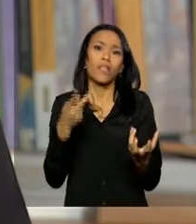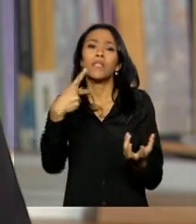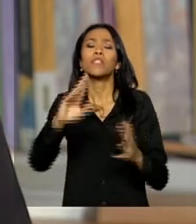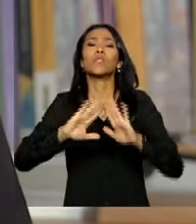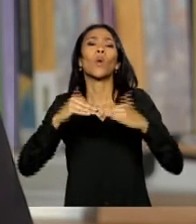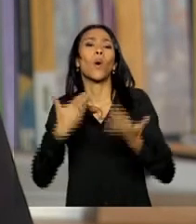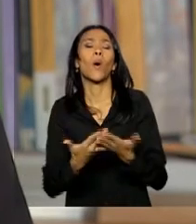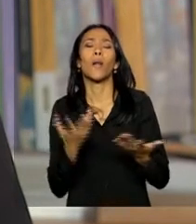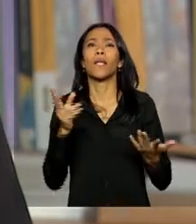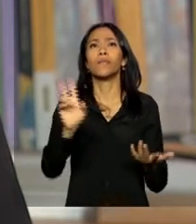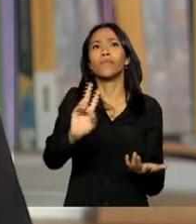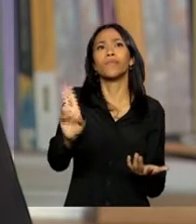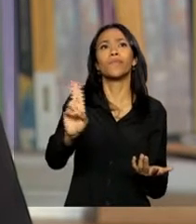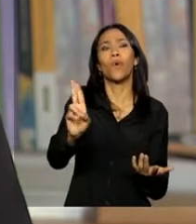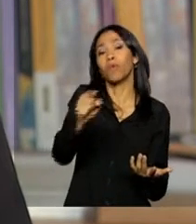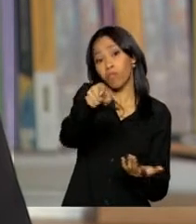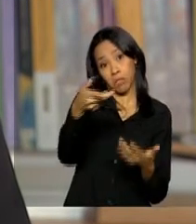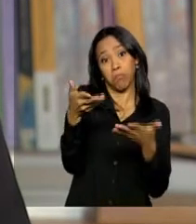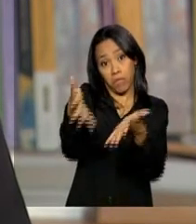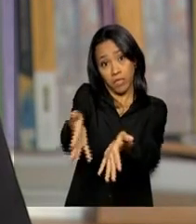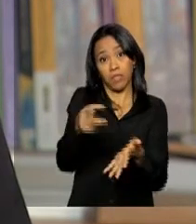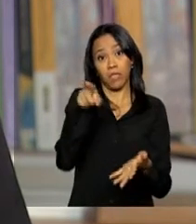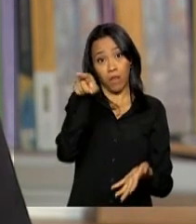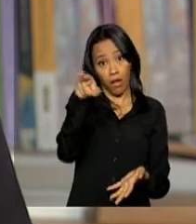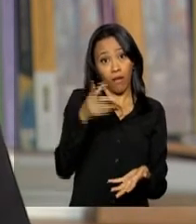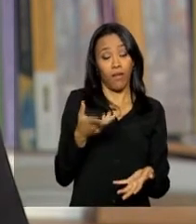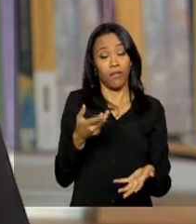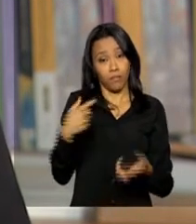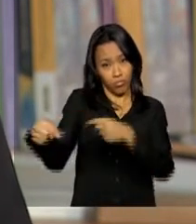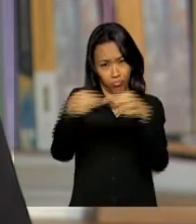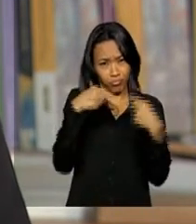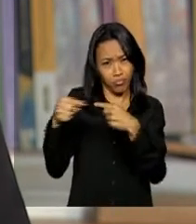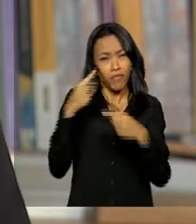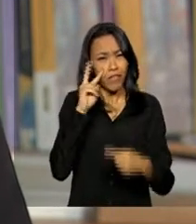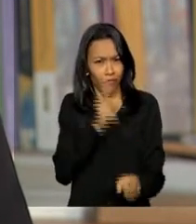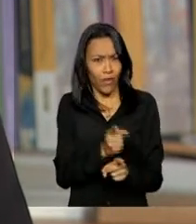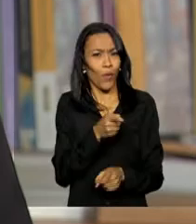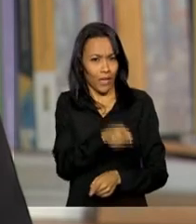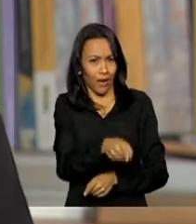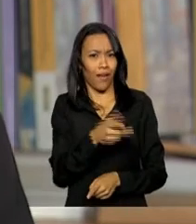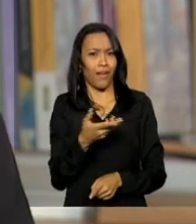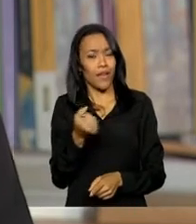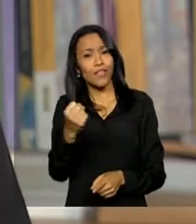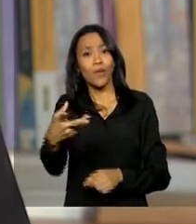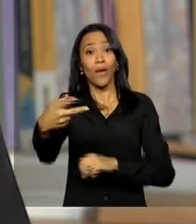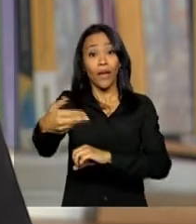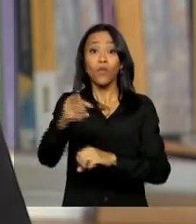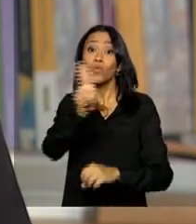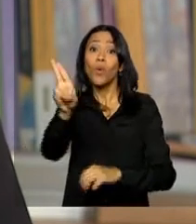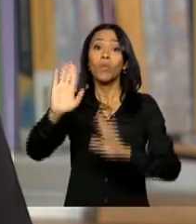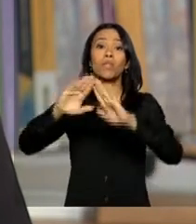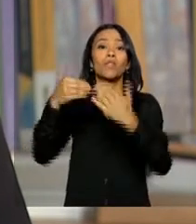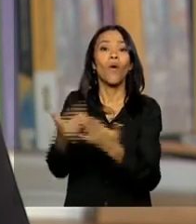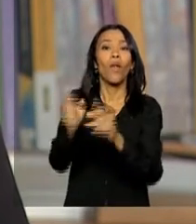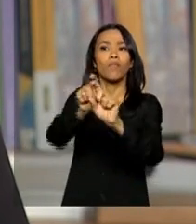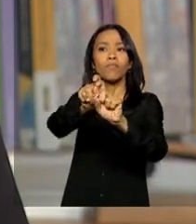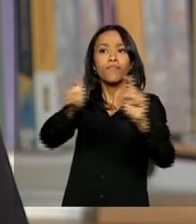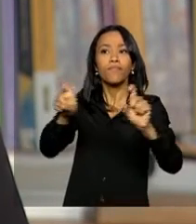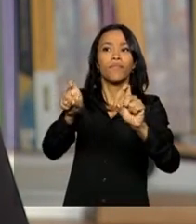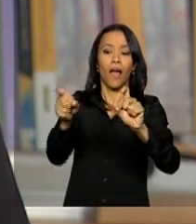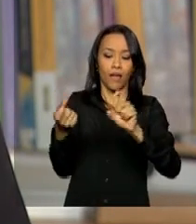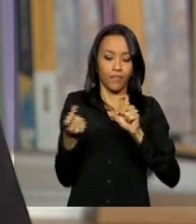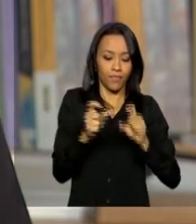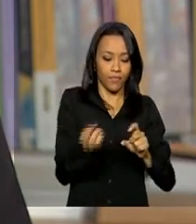escola na qual você participou de algum debate, você encontra lá. Basta entrar com o nome da escola e todas as contribuições